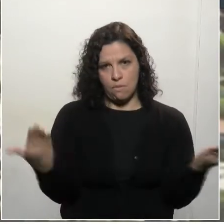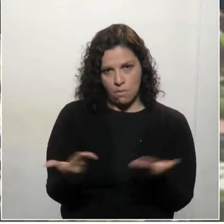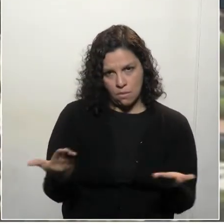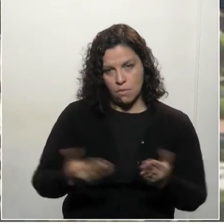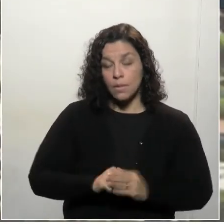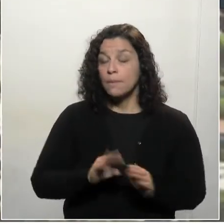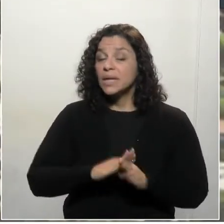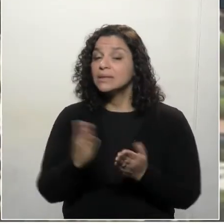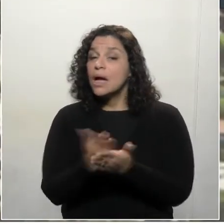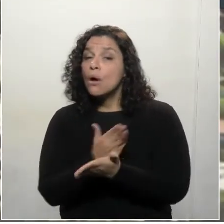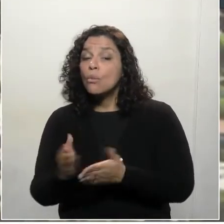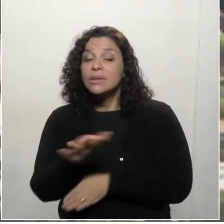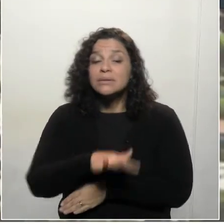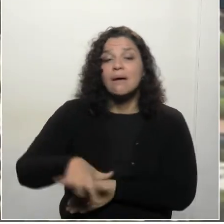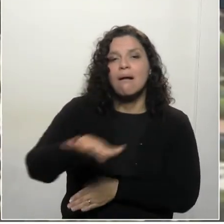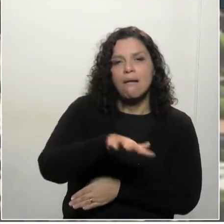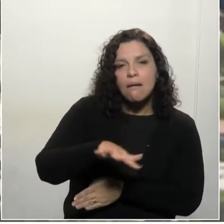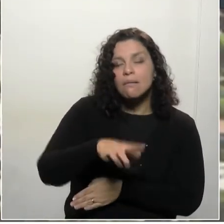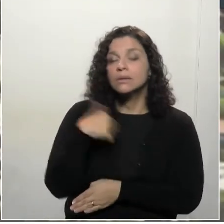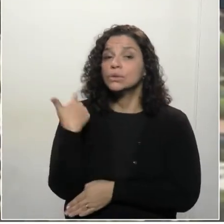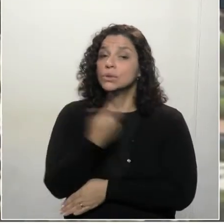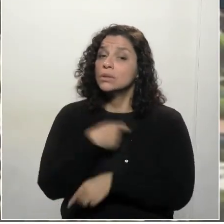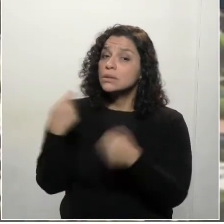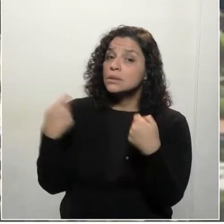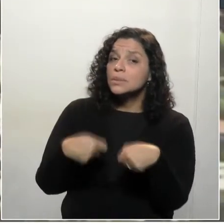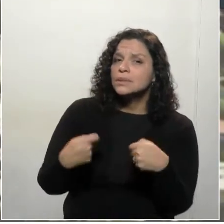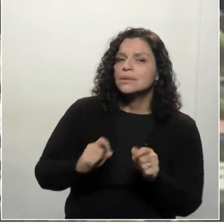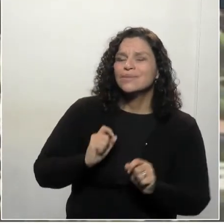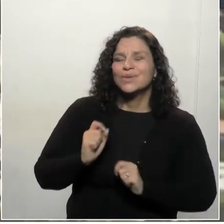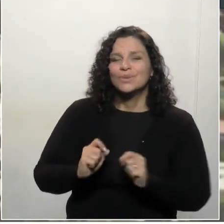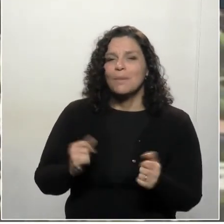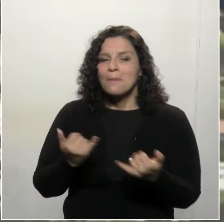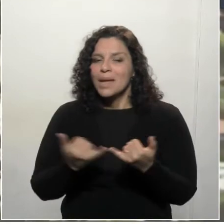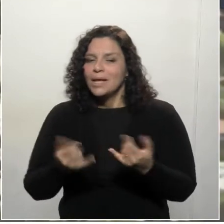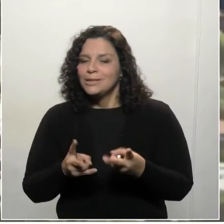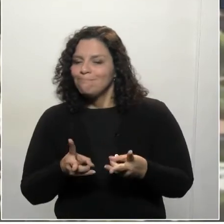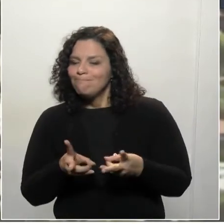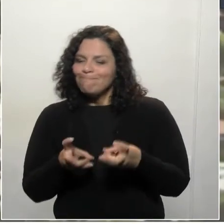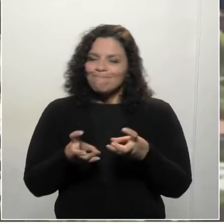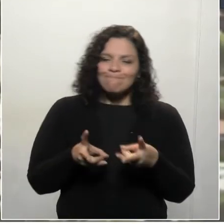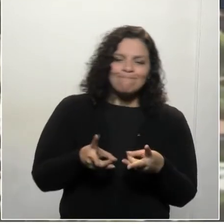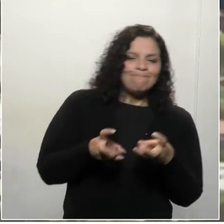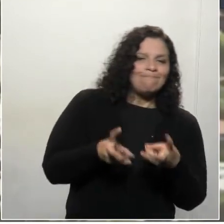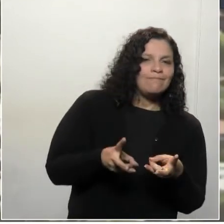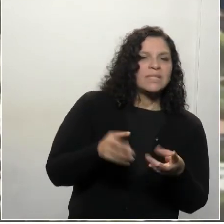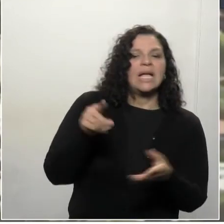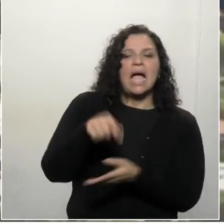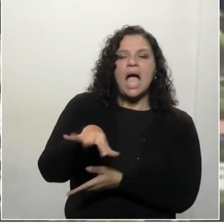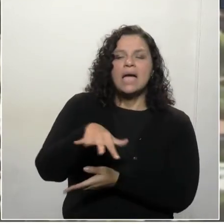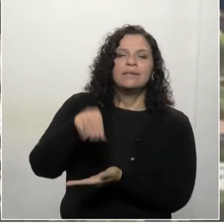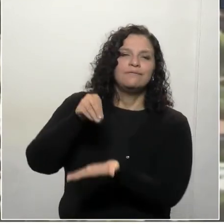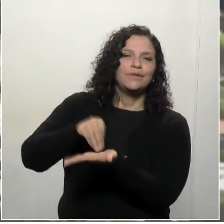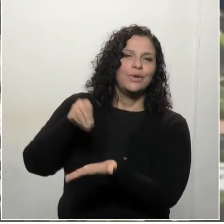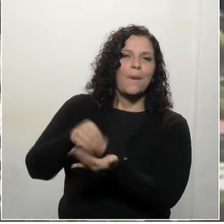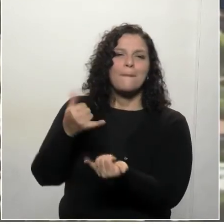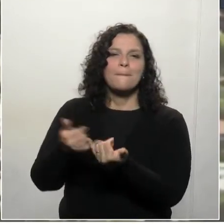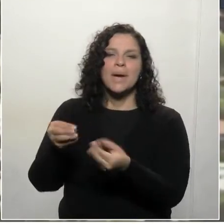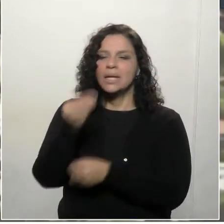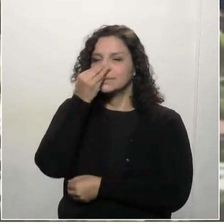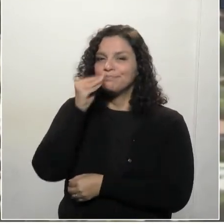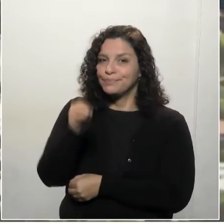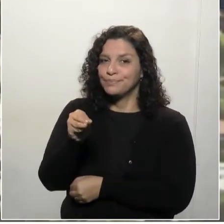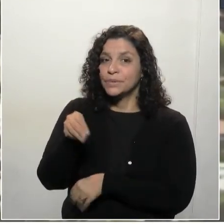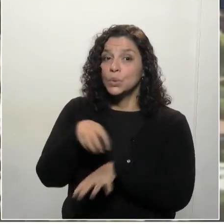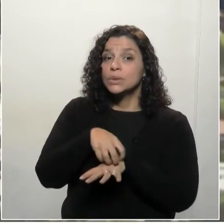tem setores que nós precisamos ir observando e que ficaram pouca margem. Quero citar aqui o